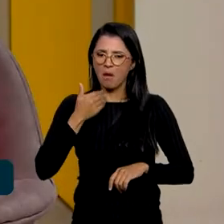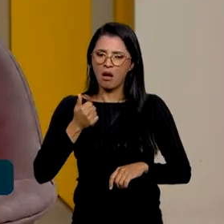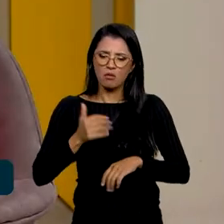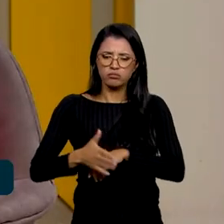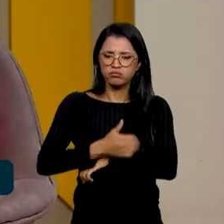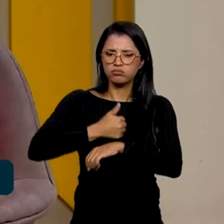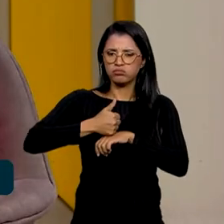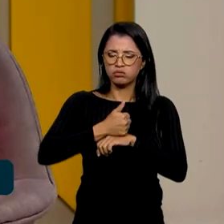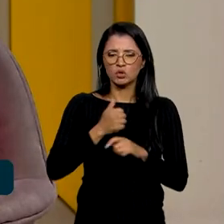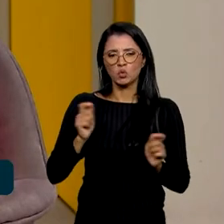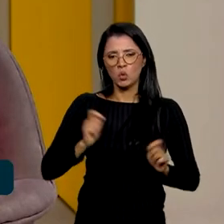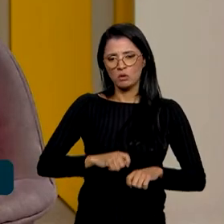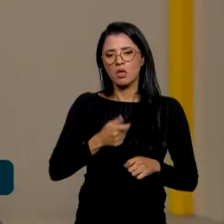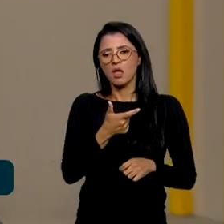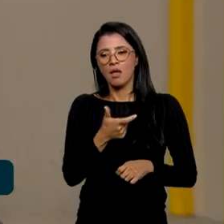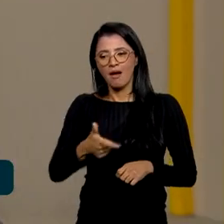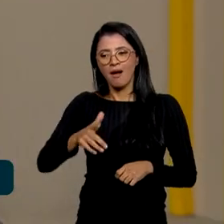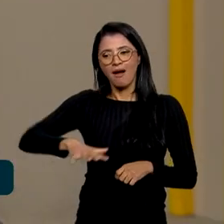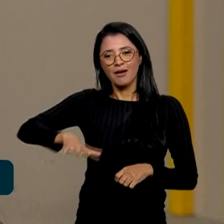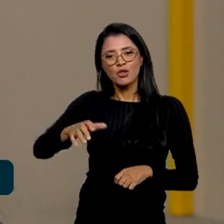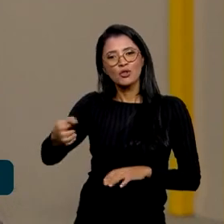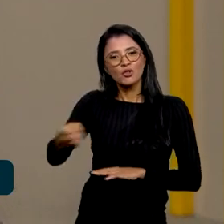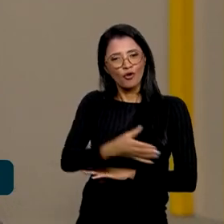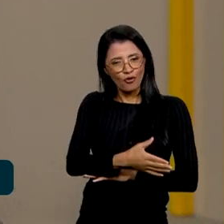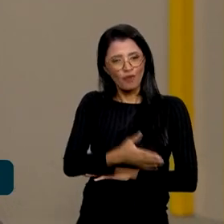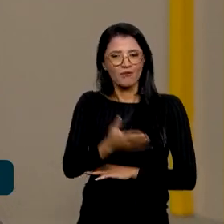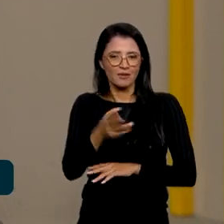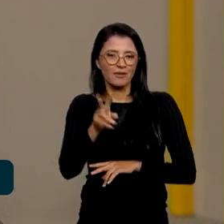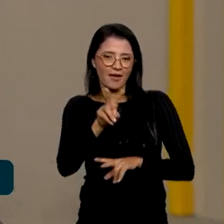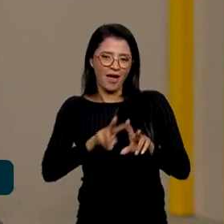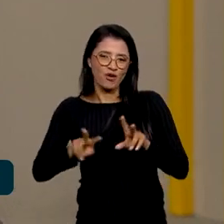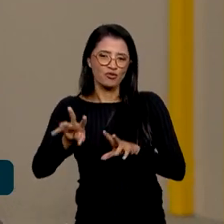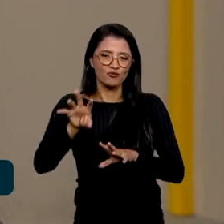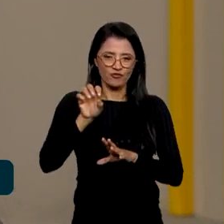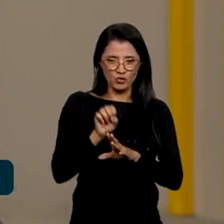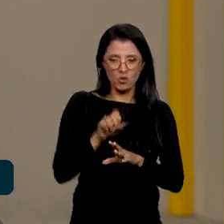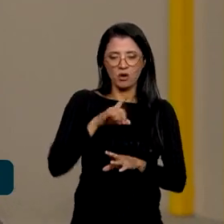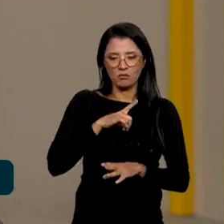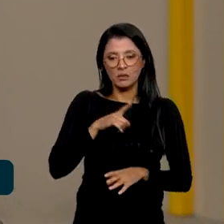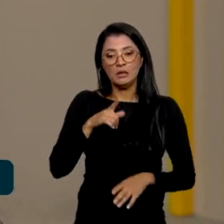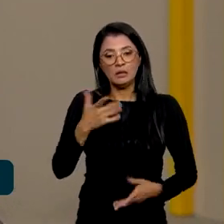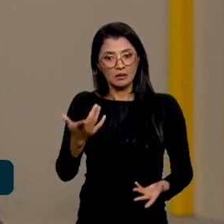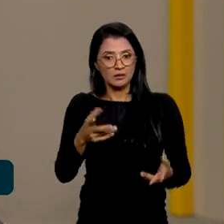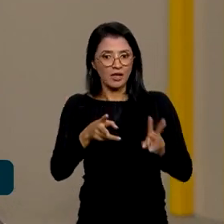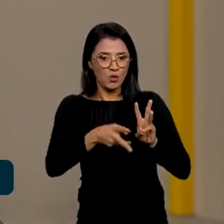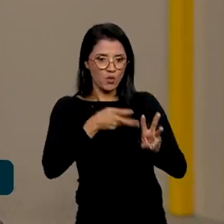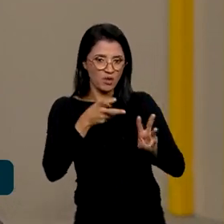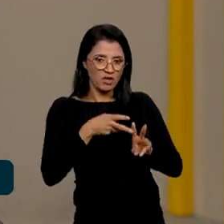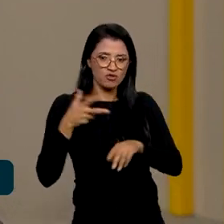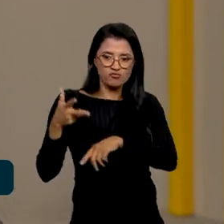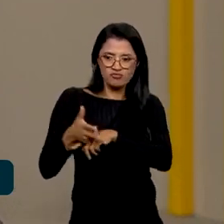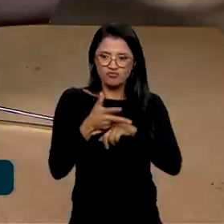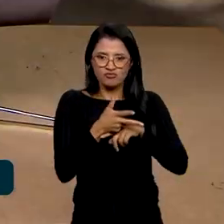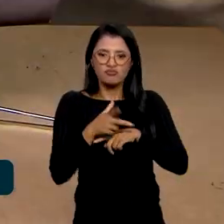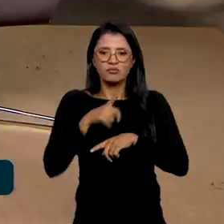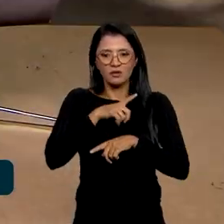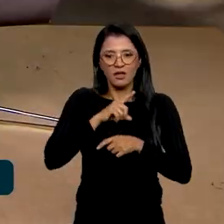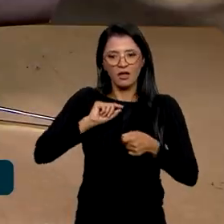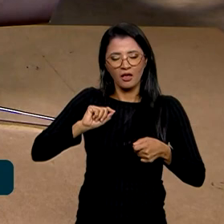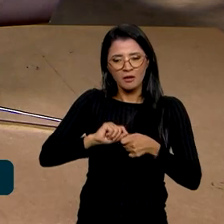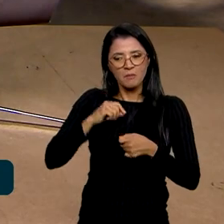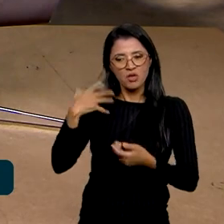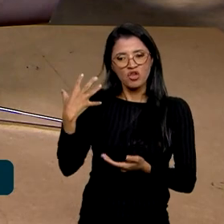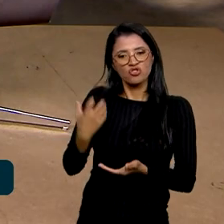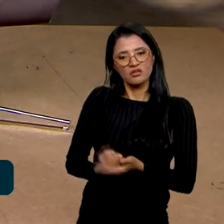profissionais em áreas novas, como a questão do audiovisual. Então, hoje você tem os índios utilizando o audiovisual como um registro, nas suas